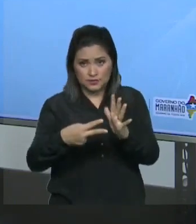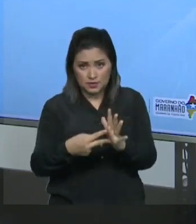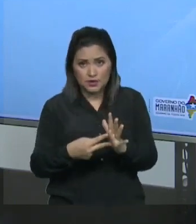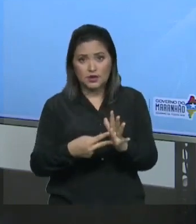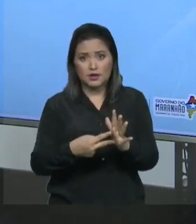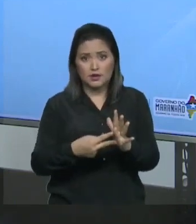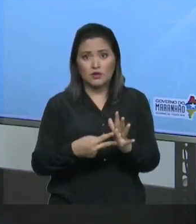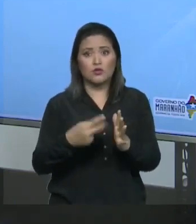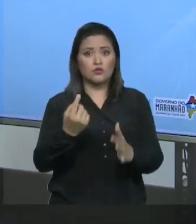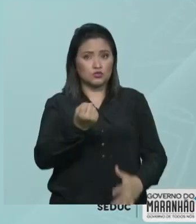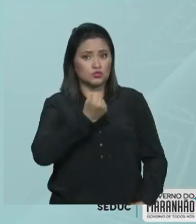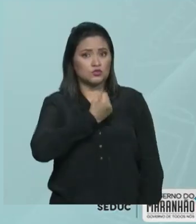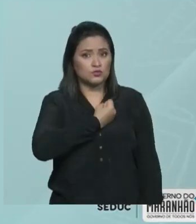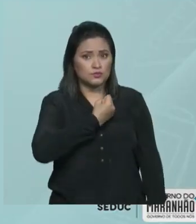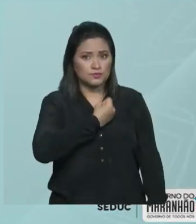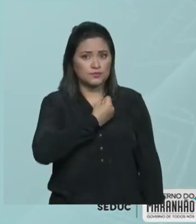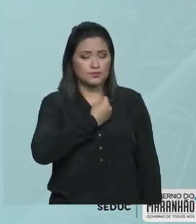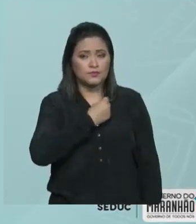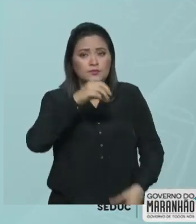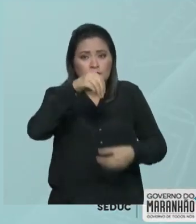Por exemplo, I.